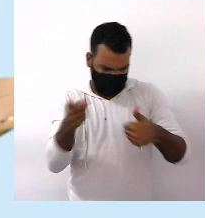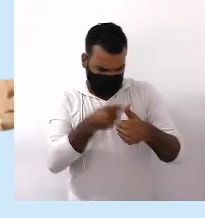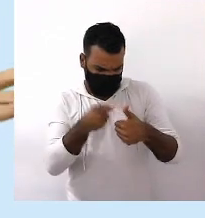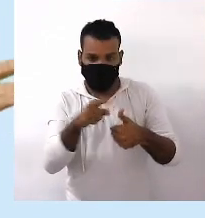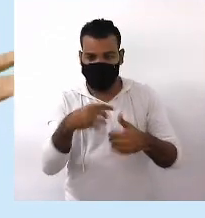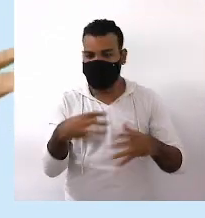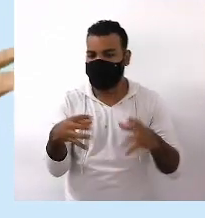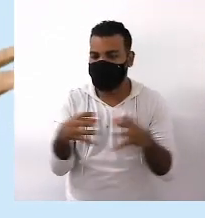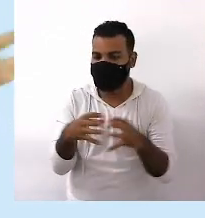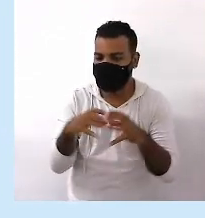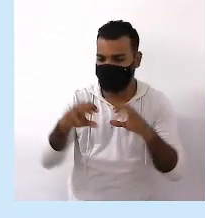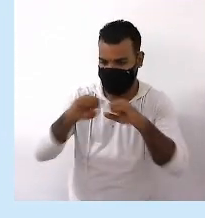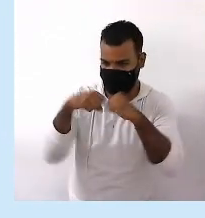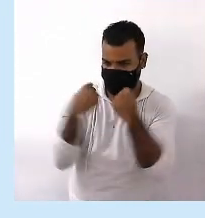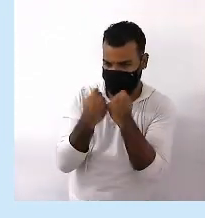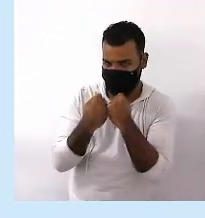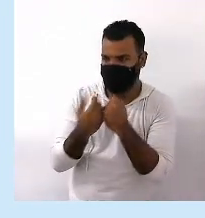sociedade